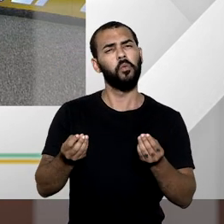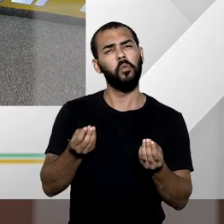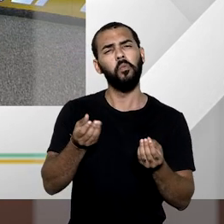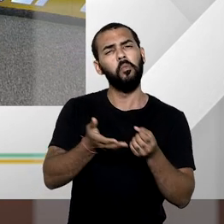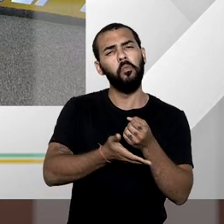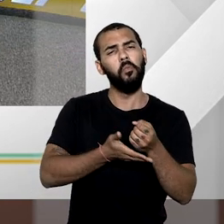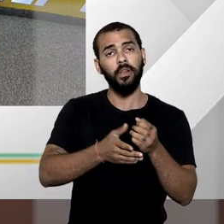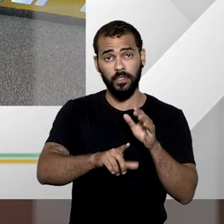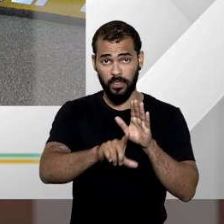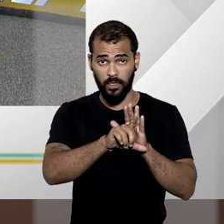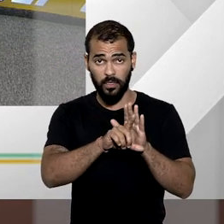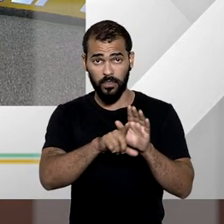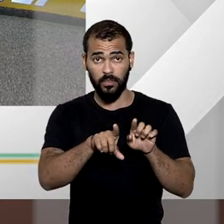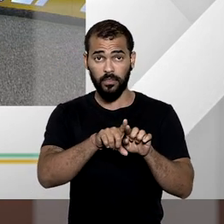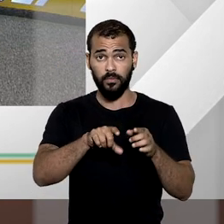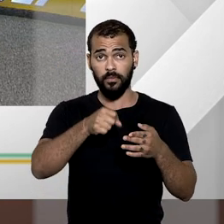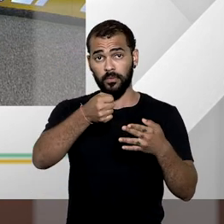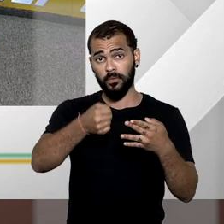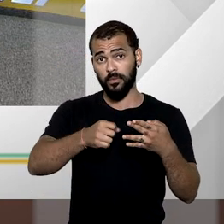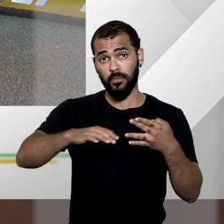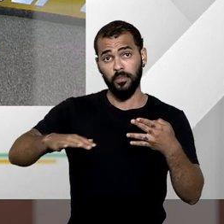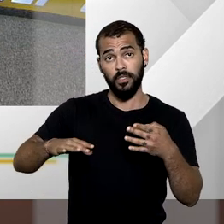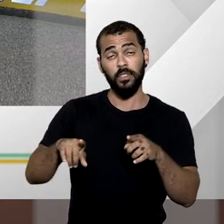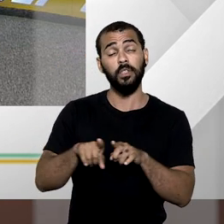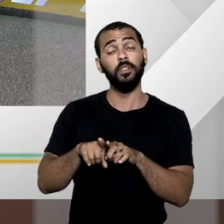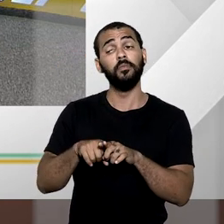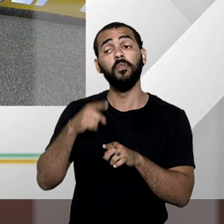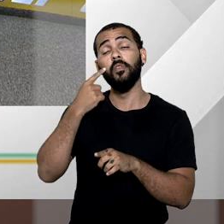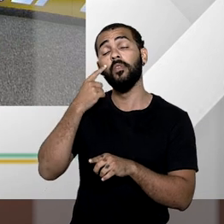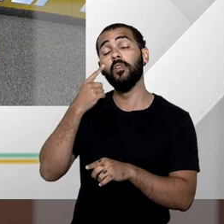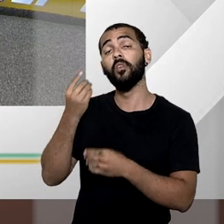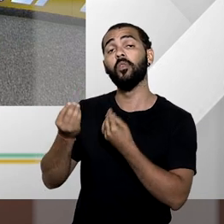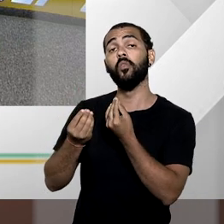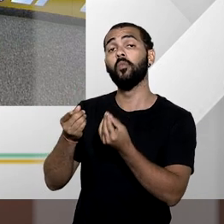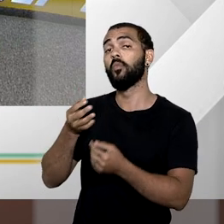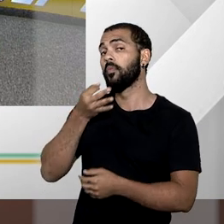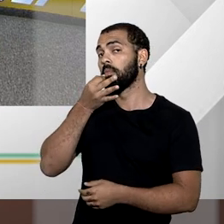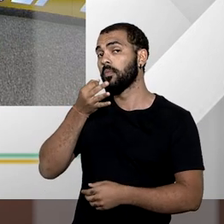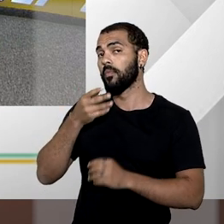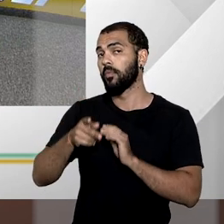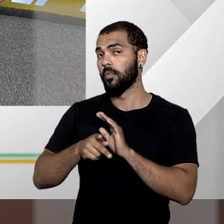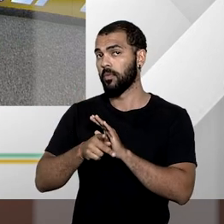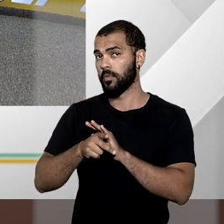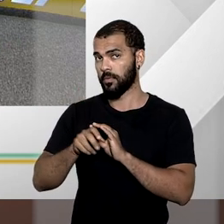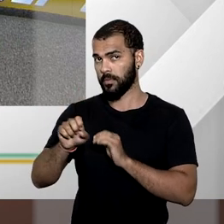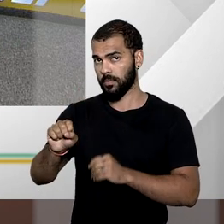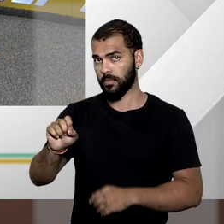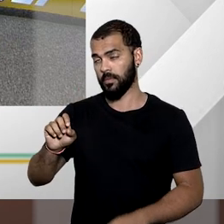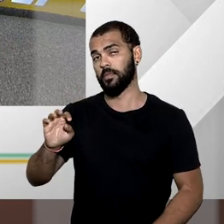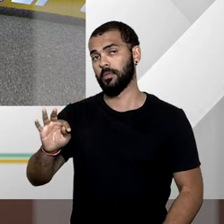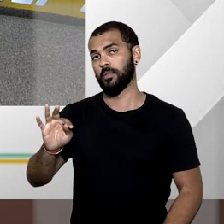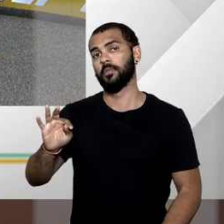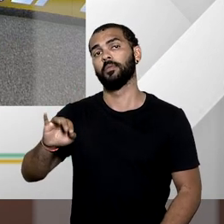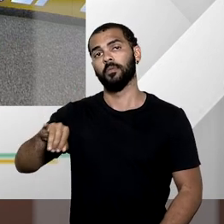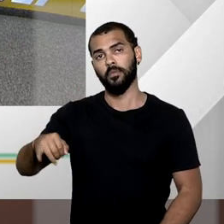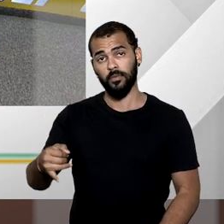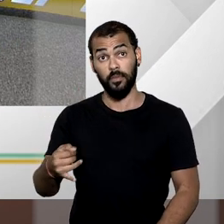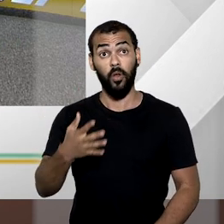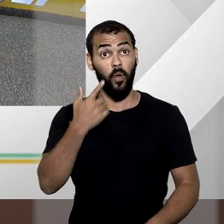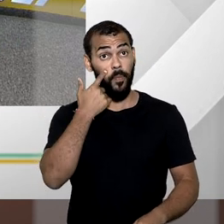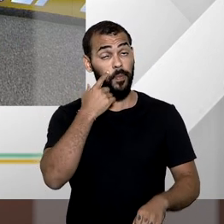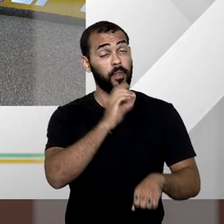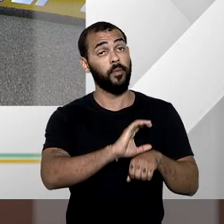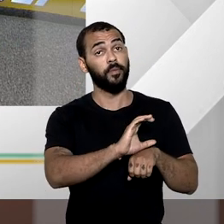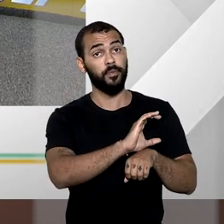como os entendimentos consolidados pelo Superior Tribunal de Justiça. A Constituição Federal, no artigo 5º, inciso